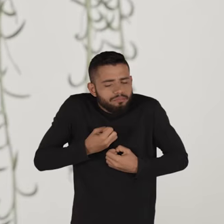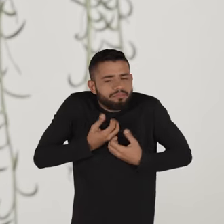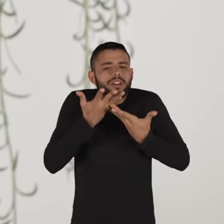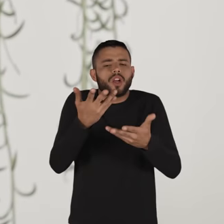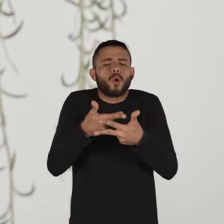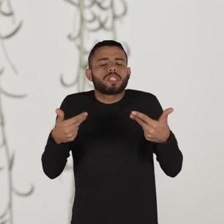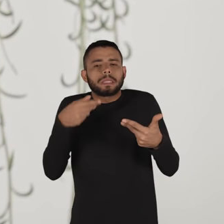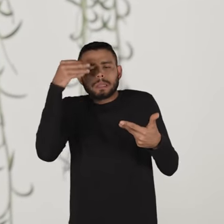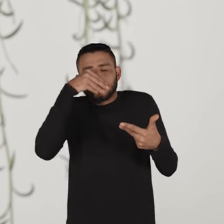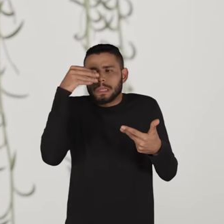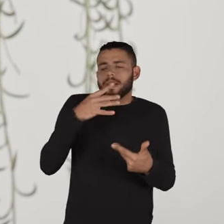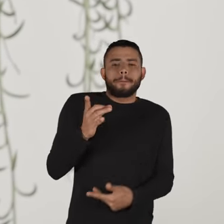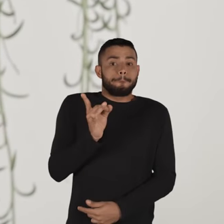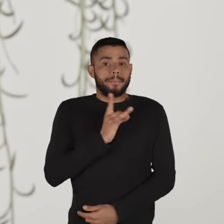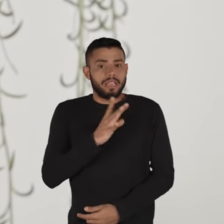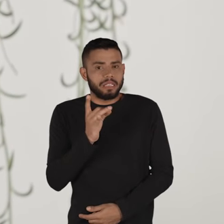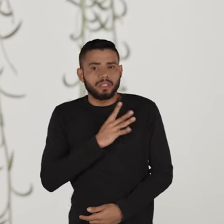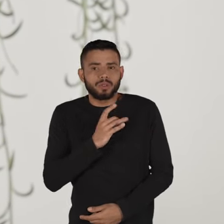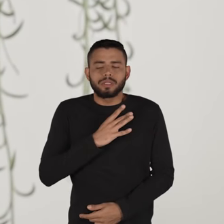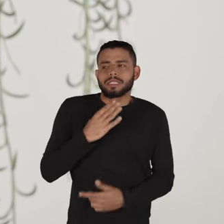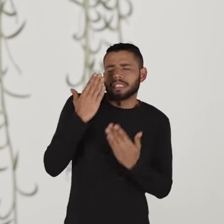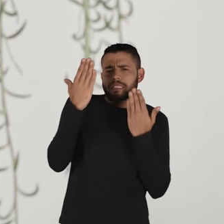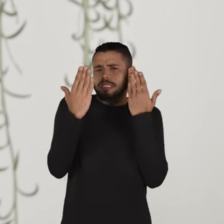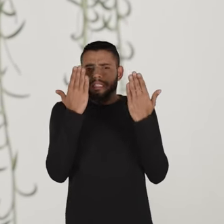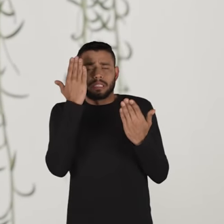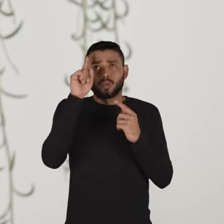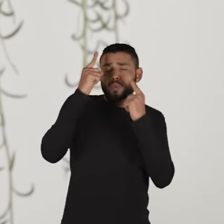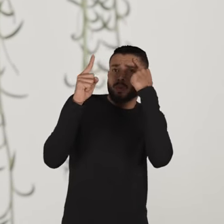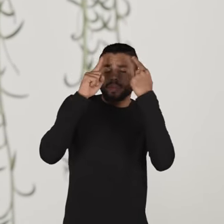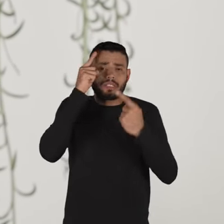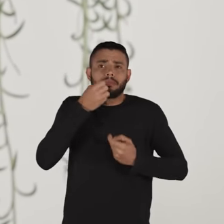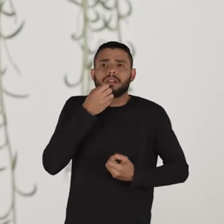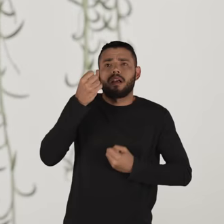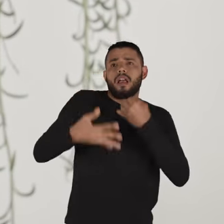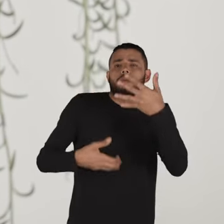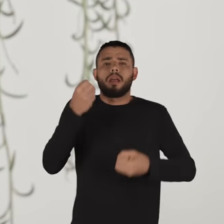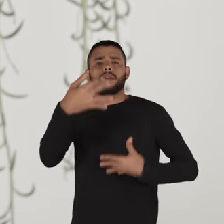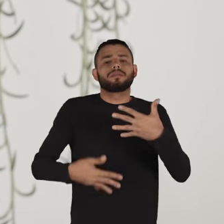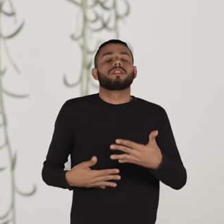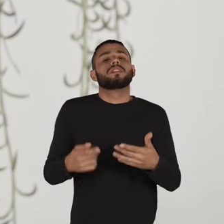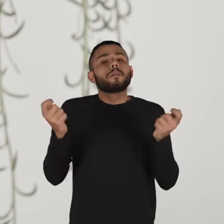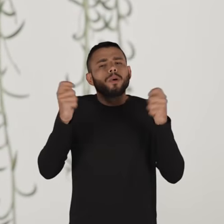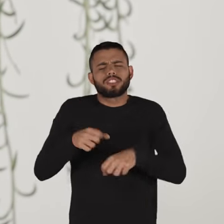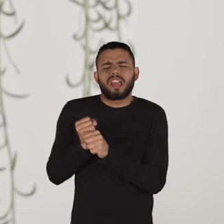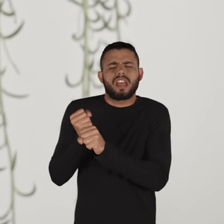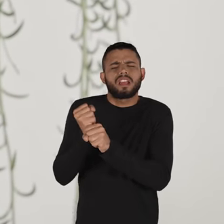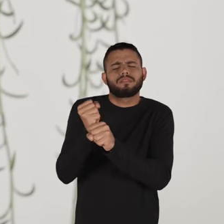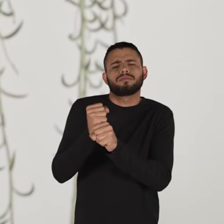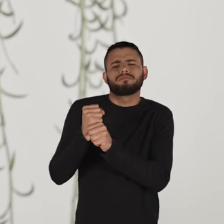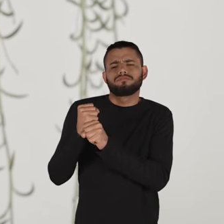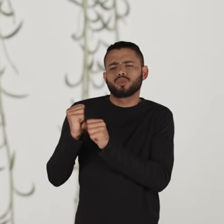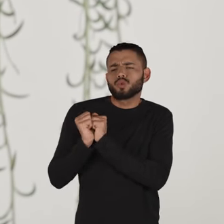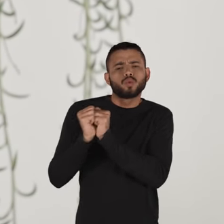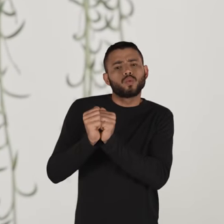fragilidades, medos, receios, dilemas. Então você pode passar anos do lado de